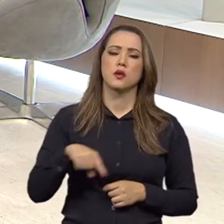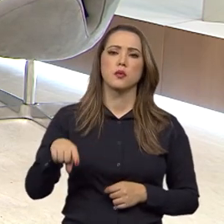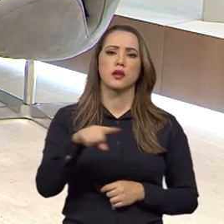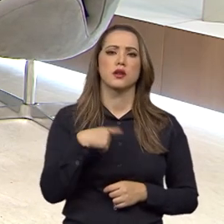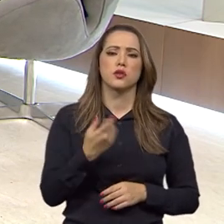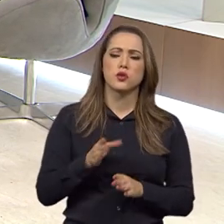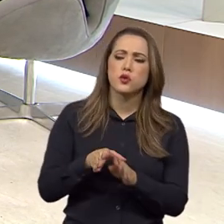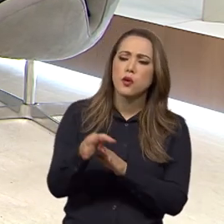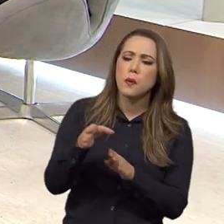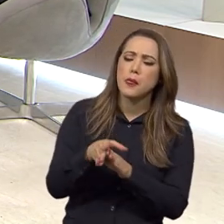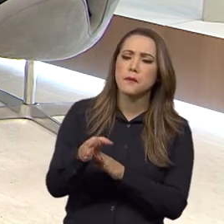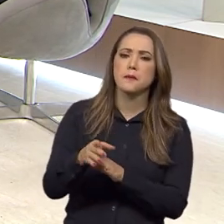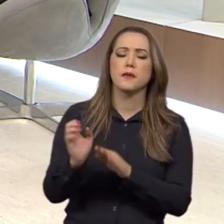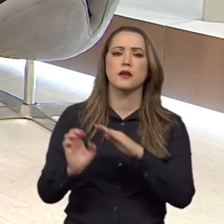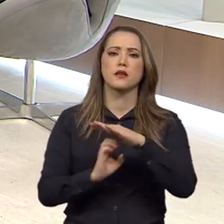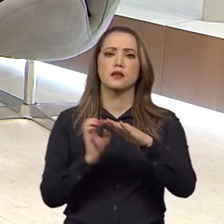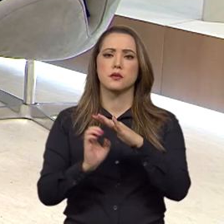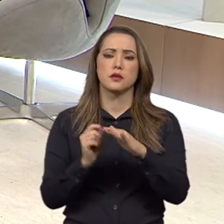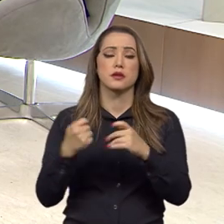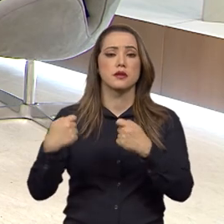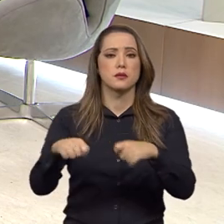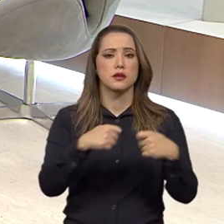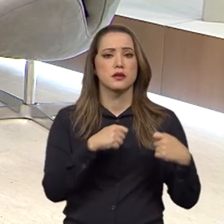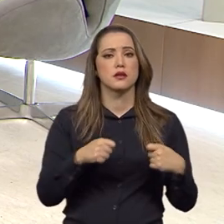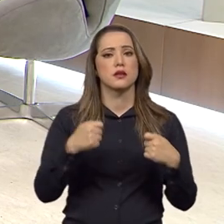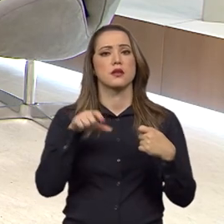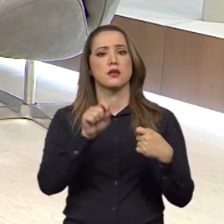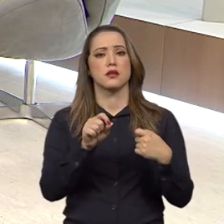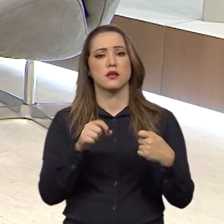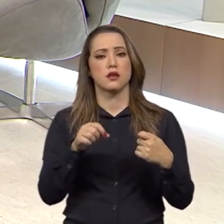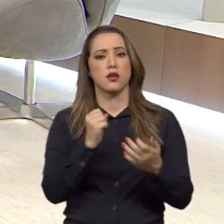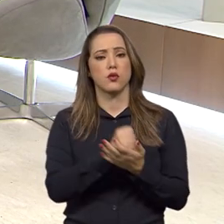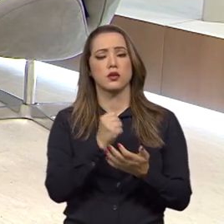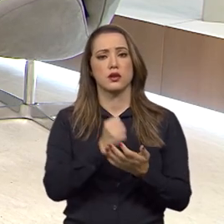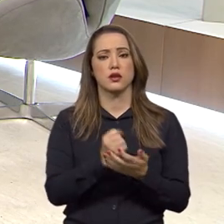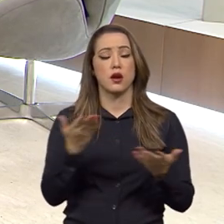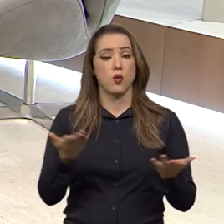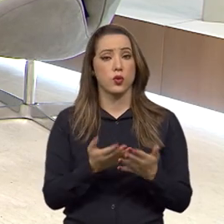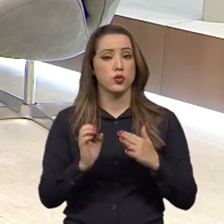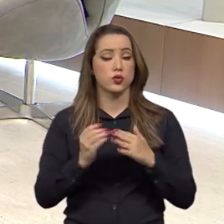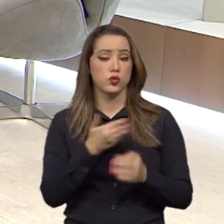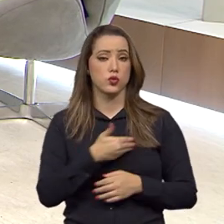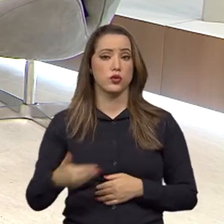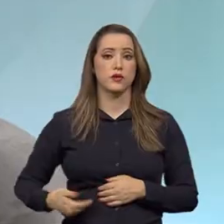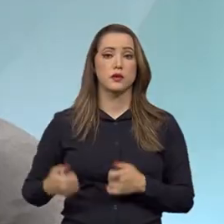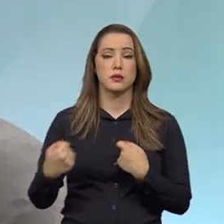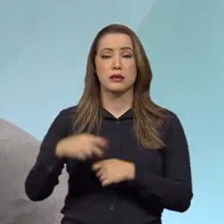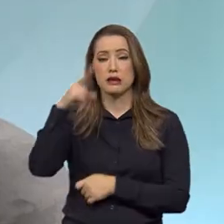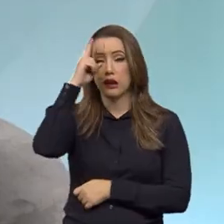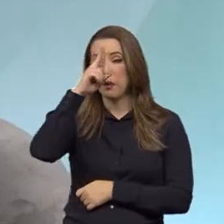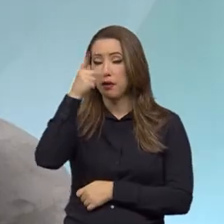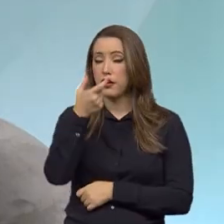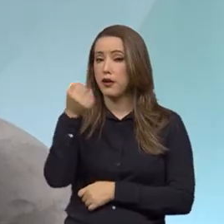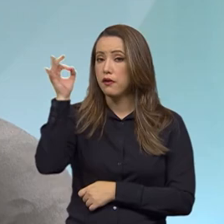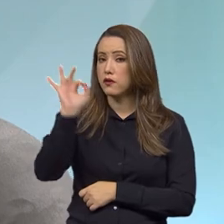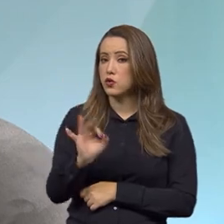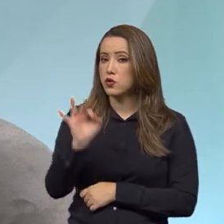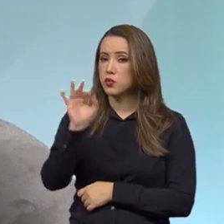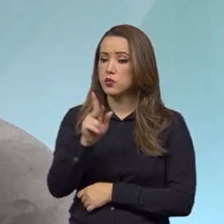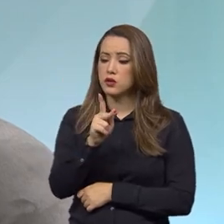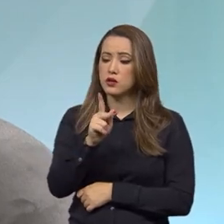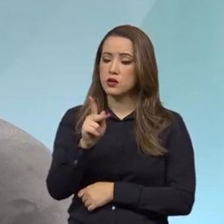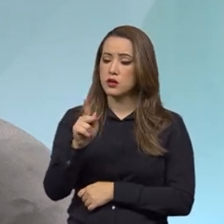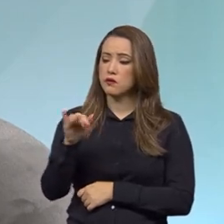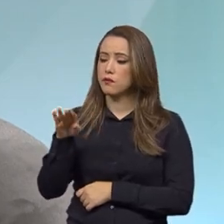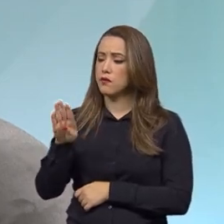orientemos as empresas que querem contratar com o poder público. Hoje temos que lembrar que 20% do PIB é só ligado